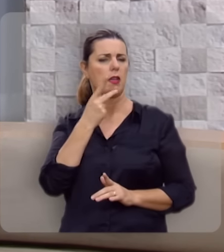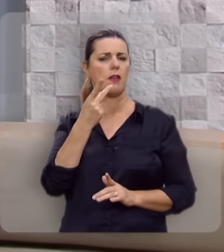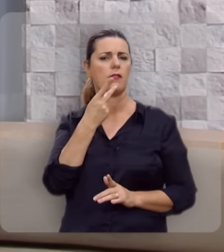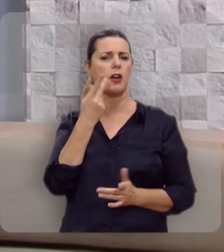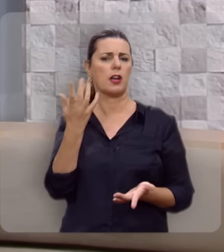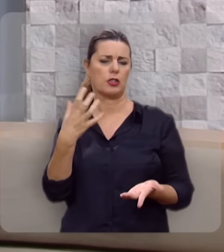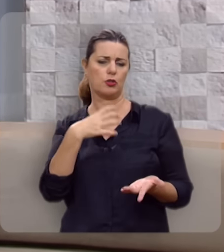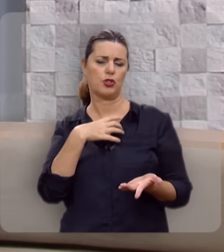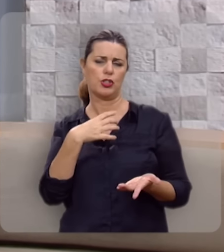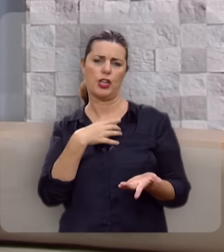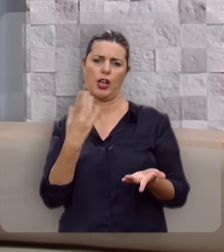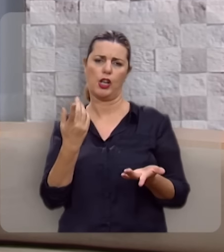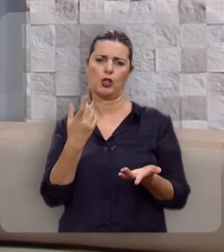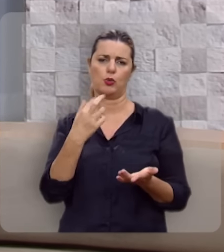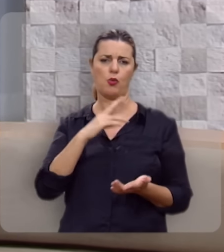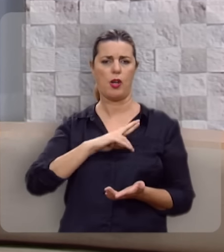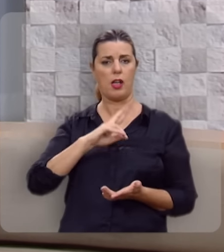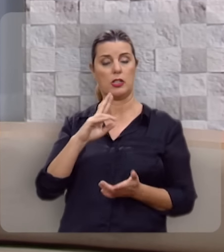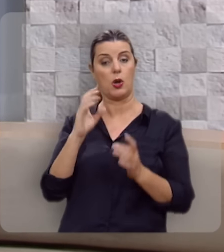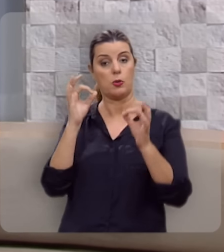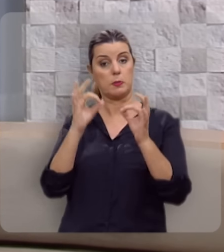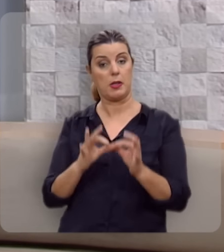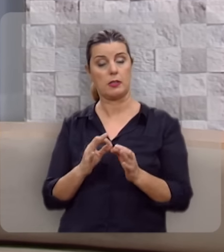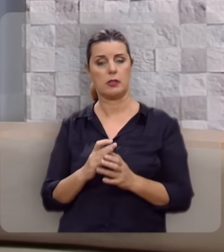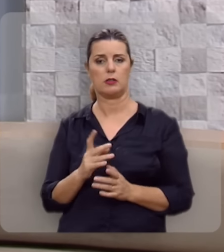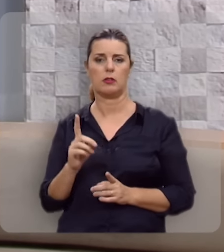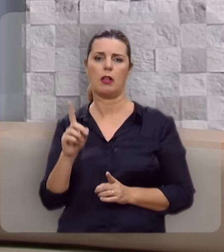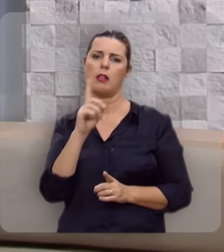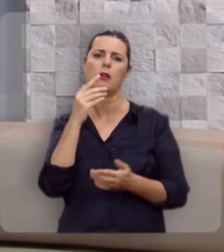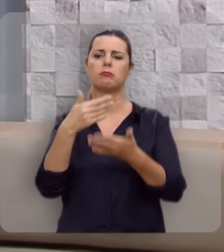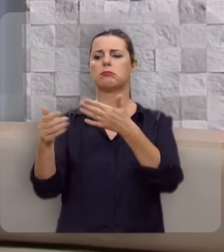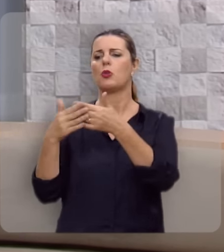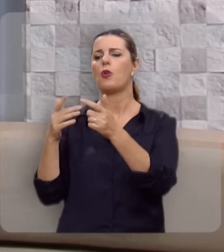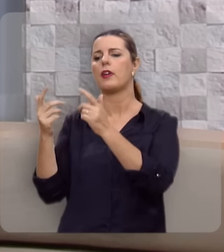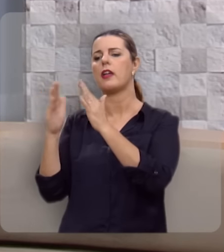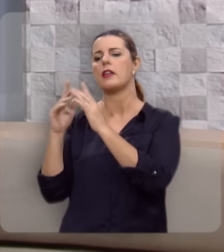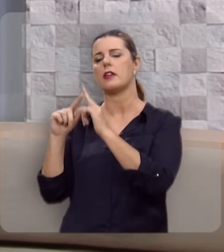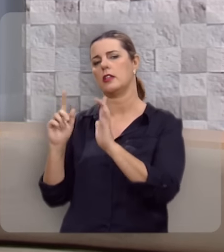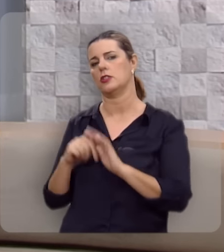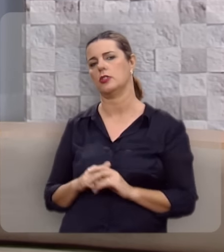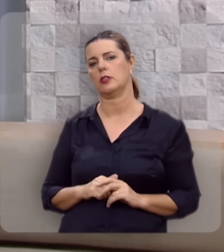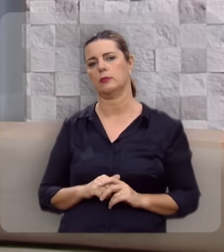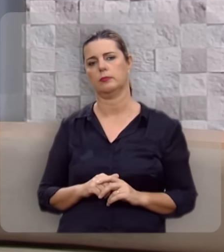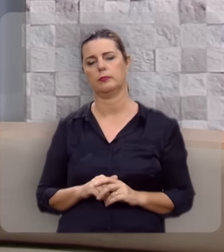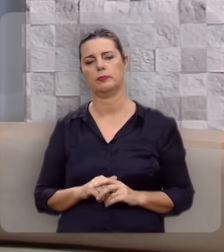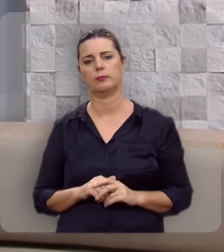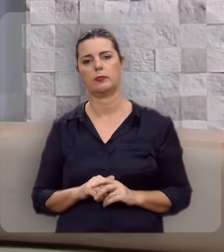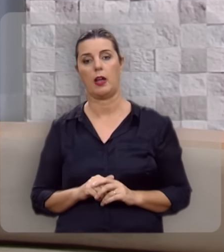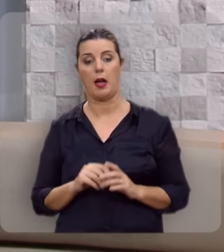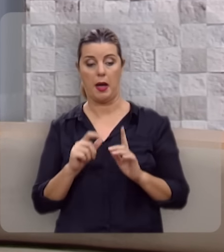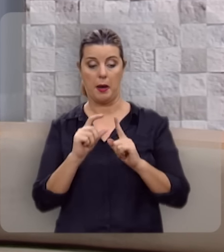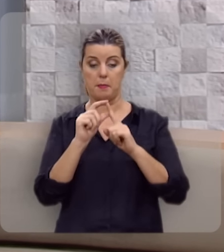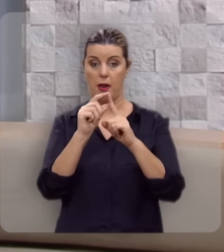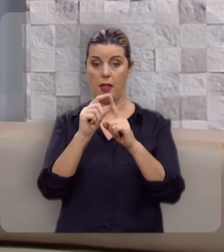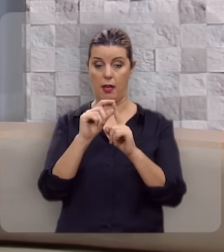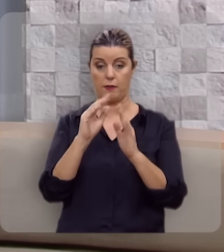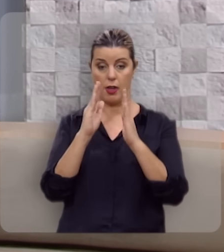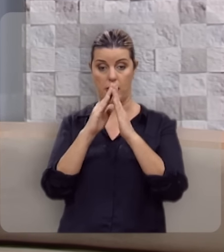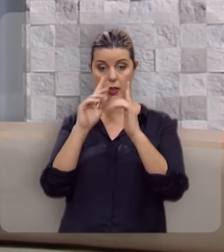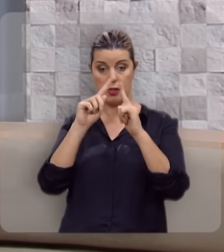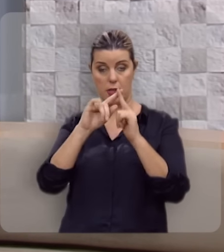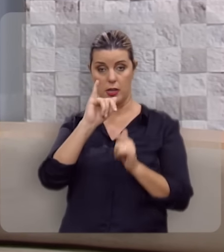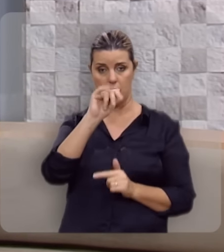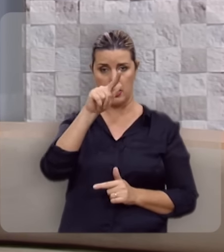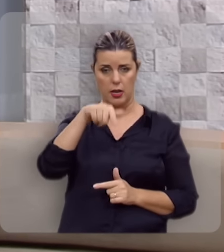falando de uma denominação específica e nem de qualquer igreja. A palavra